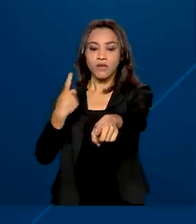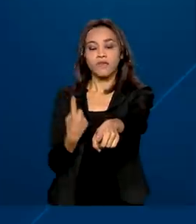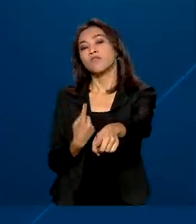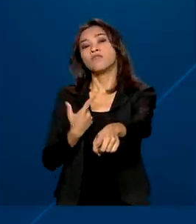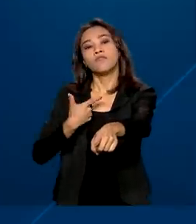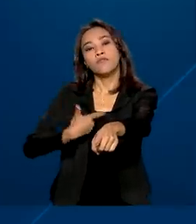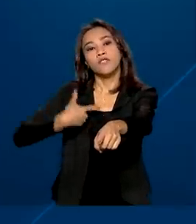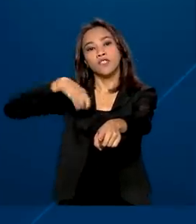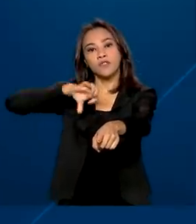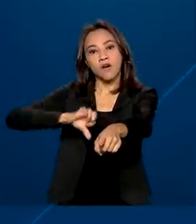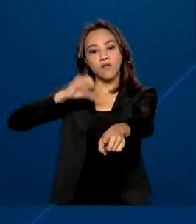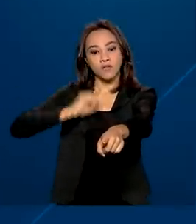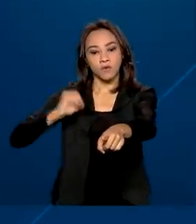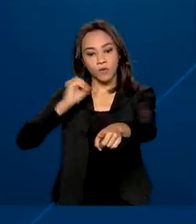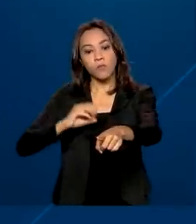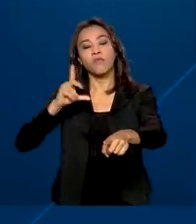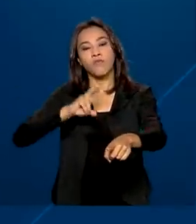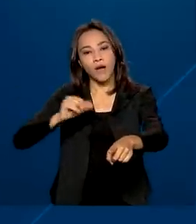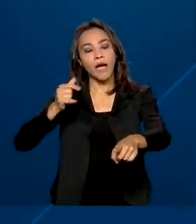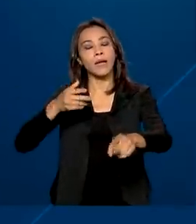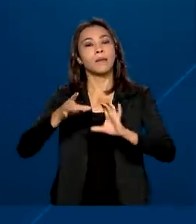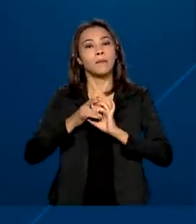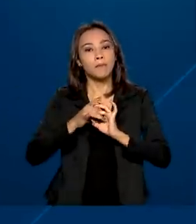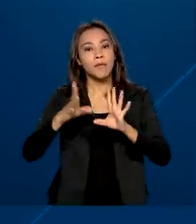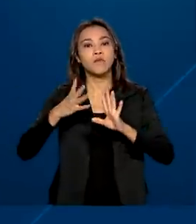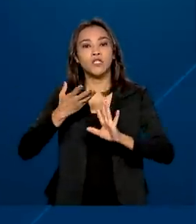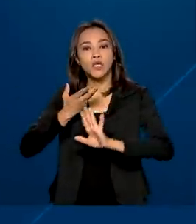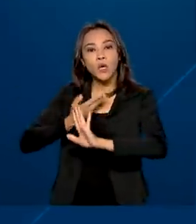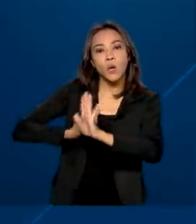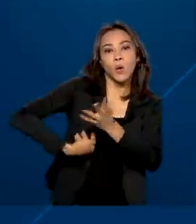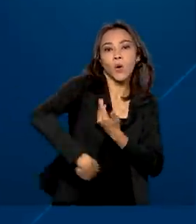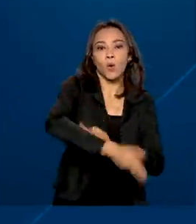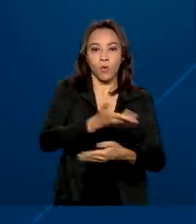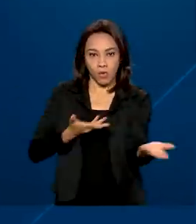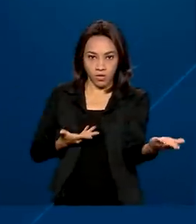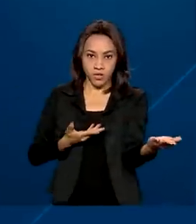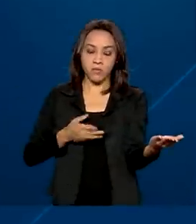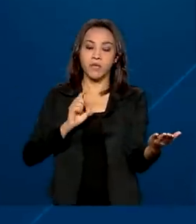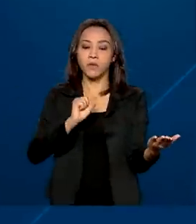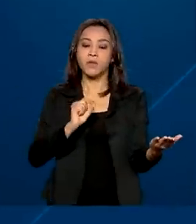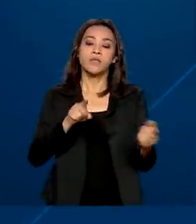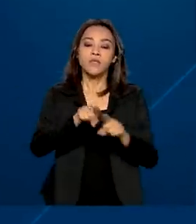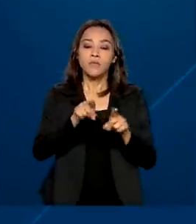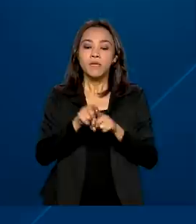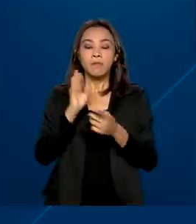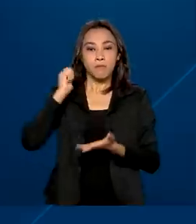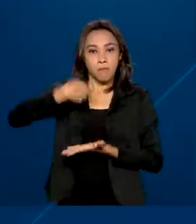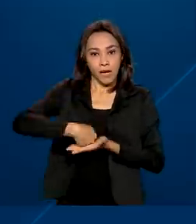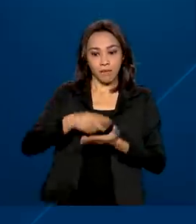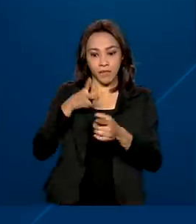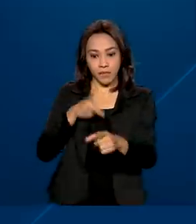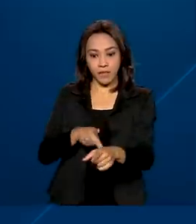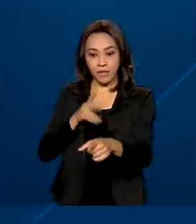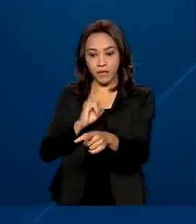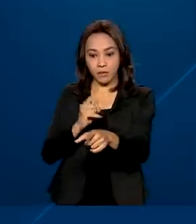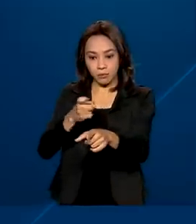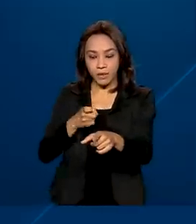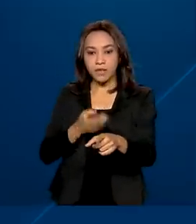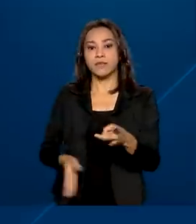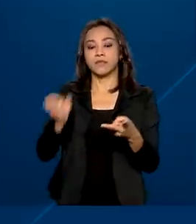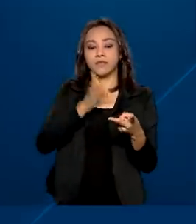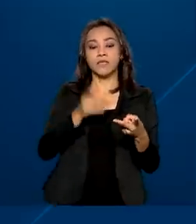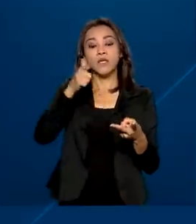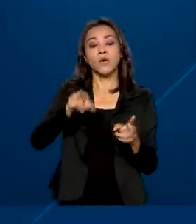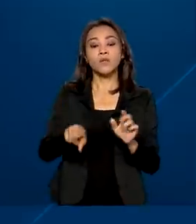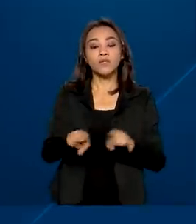vai permitir o compartilhamento do serviço de iniciação de transação de pagamento via PIX e o encaminhamento de proposta de